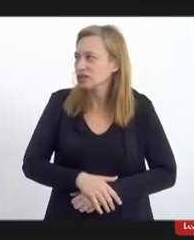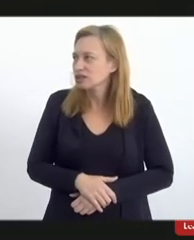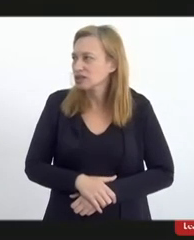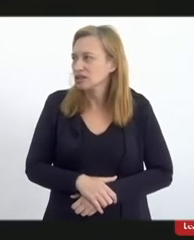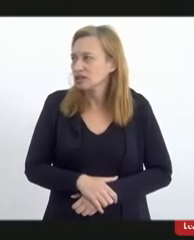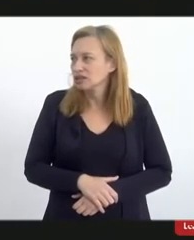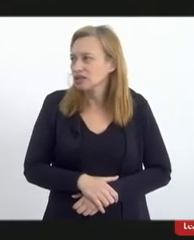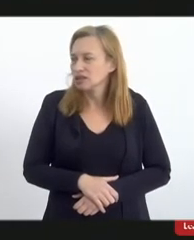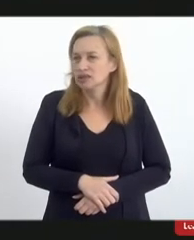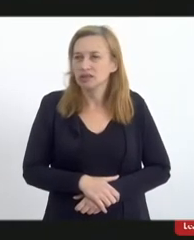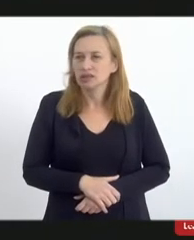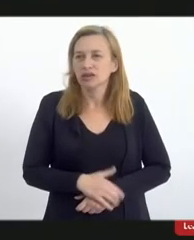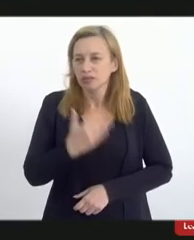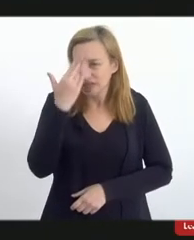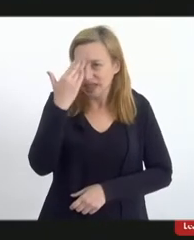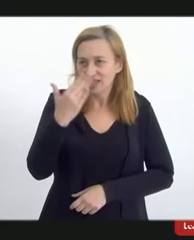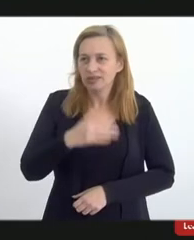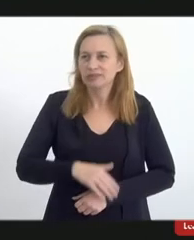e vai para aí afora obrigado